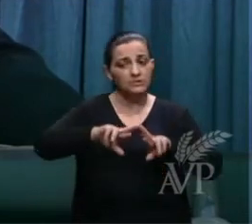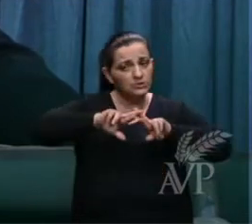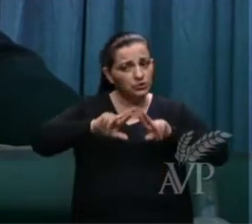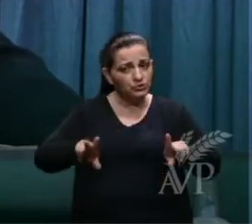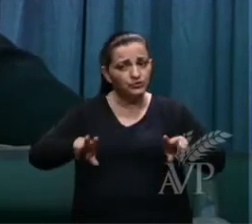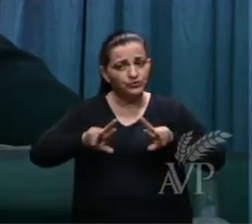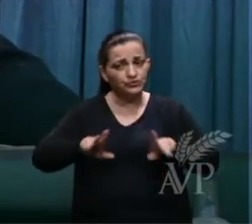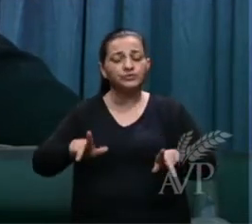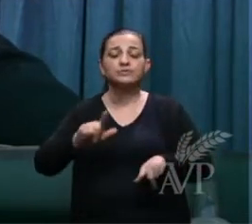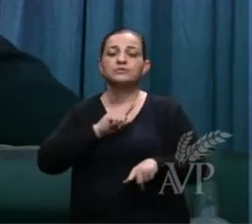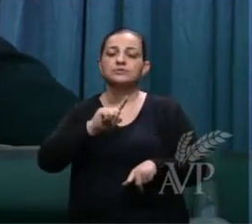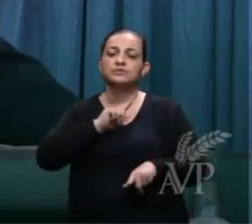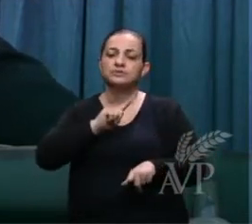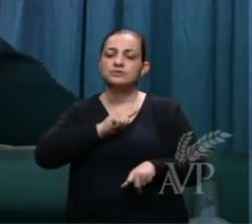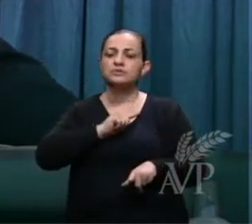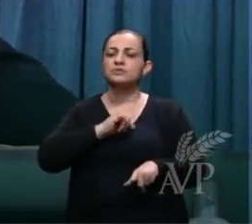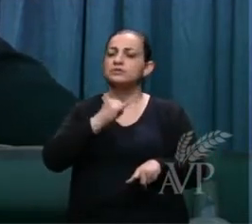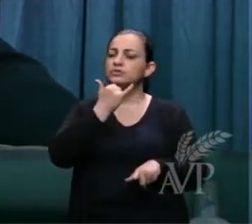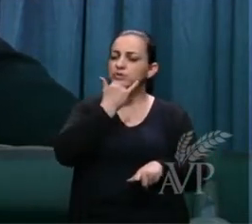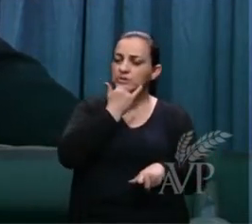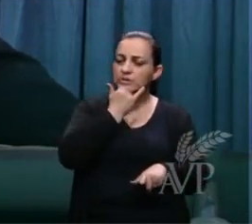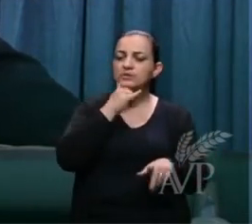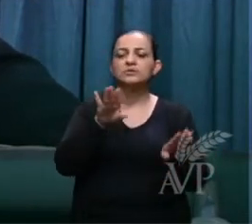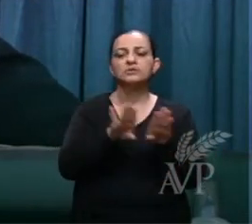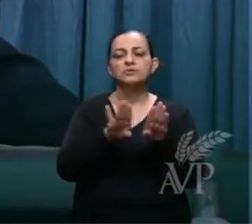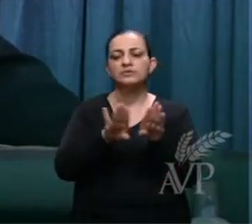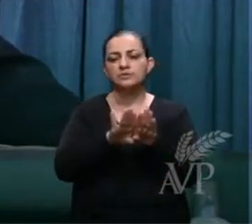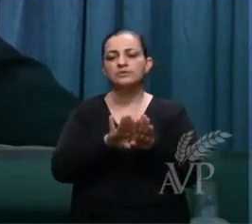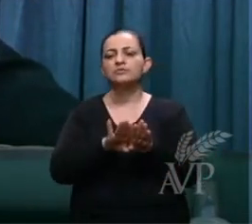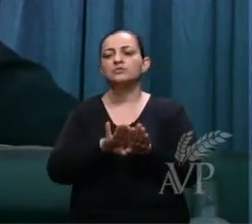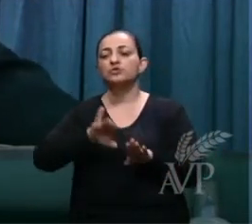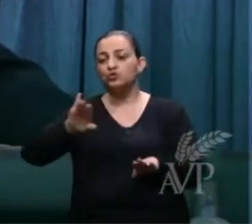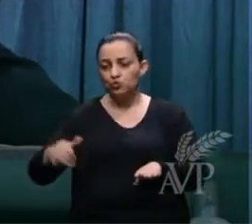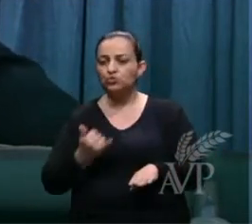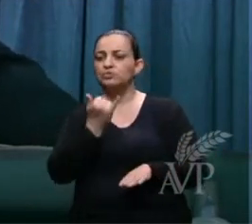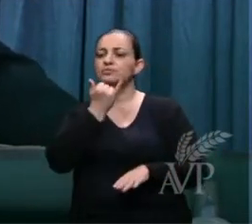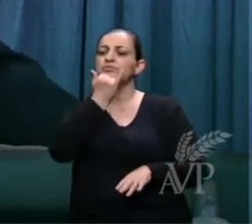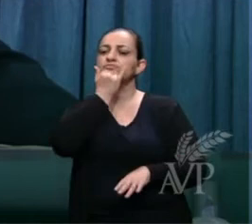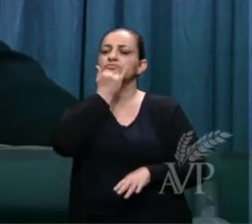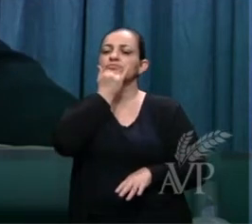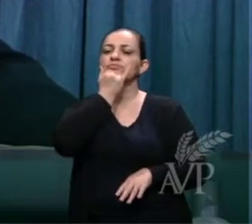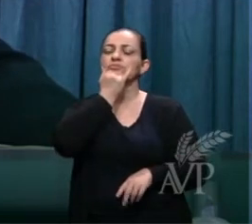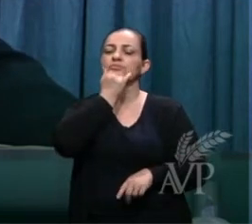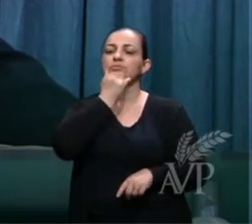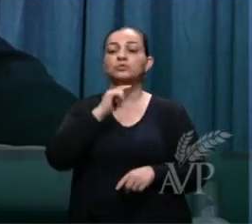de ser perdoado e justificado